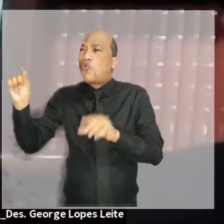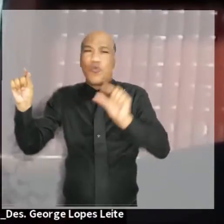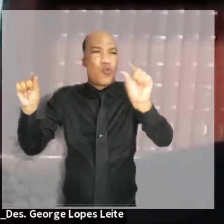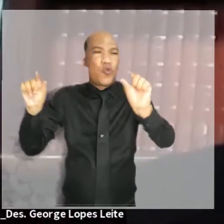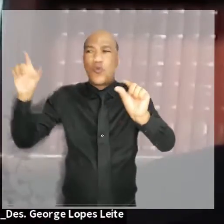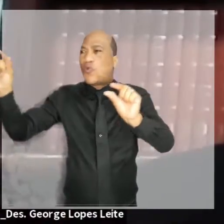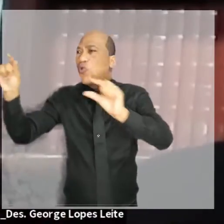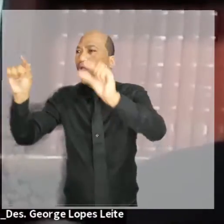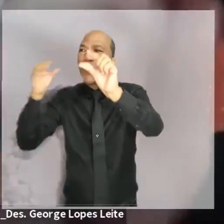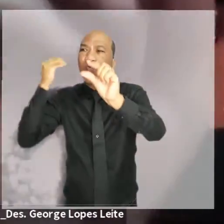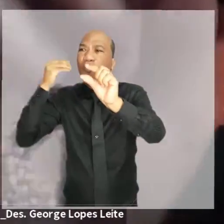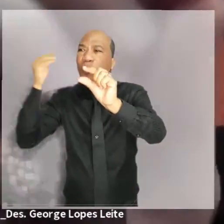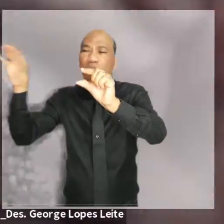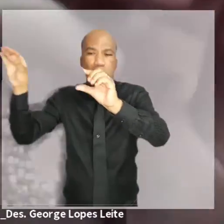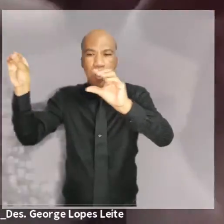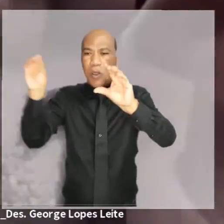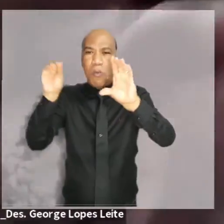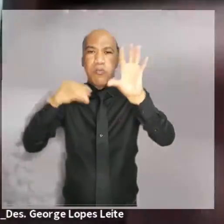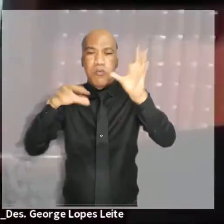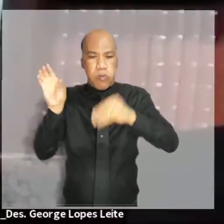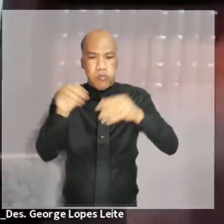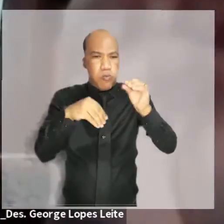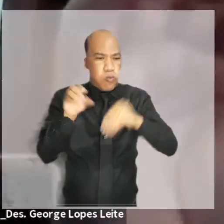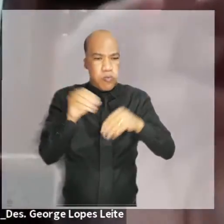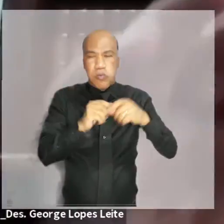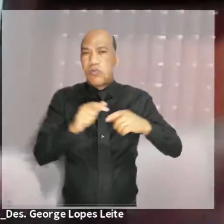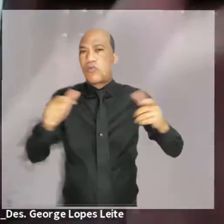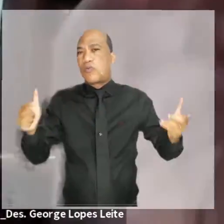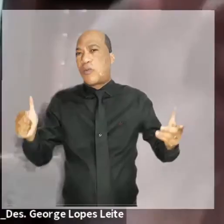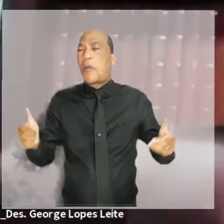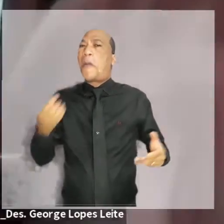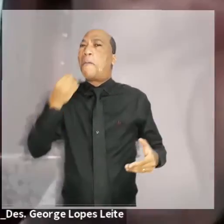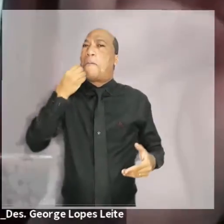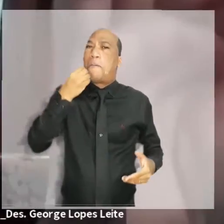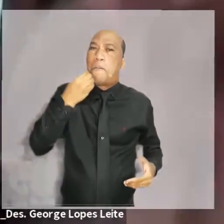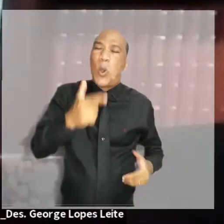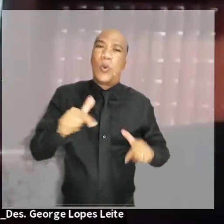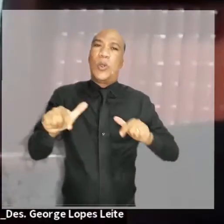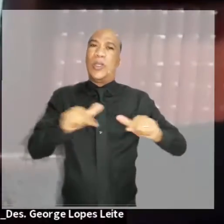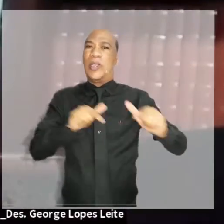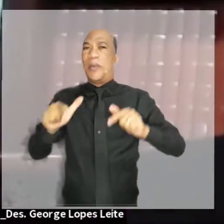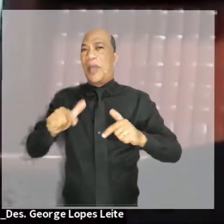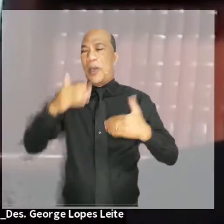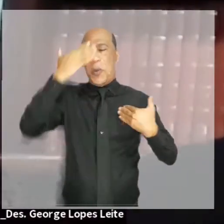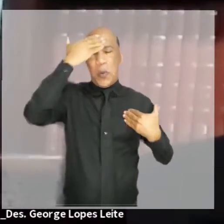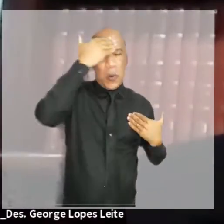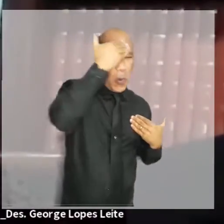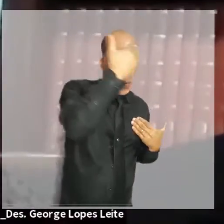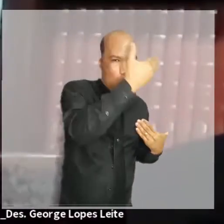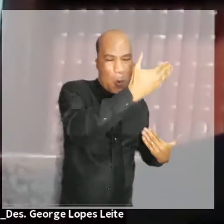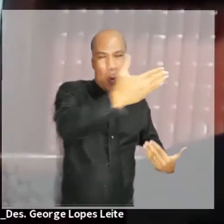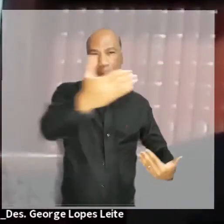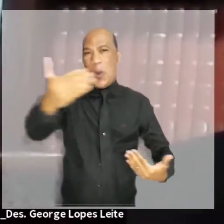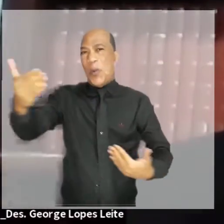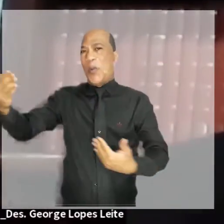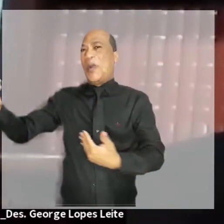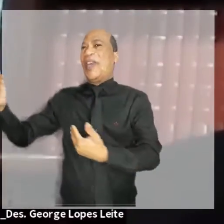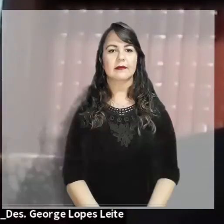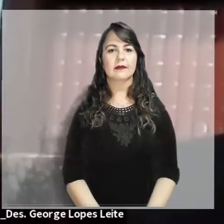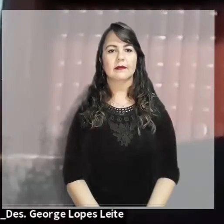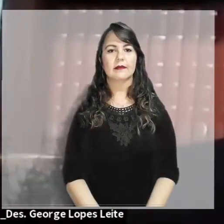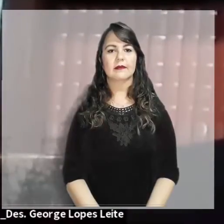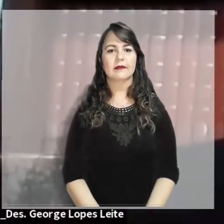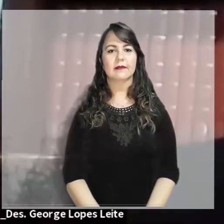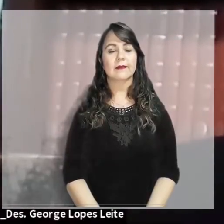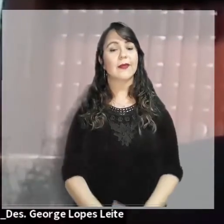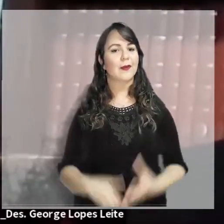porque cada servidor da escola colocou um pouquinho do seu talento a serviço dessa mesma ideia. Bom trabalho a todos